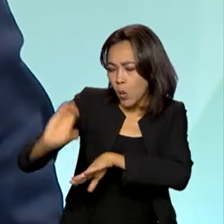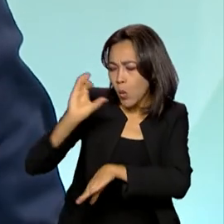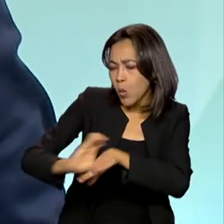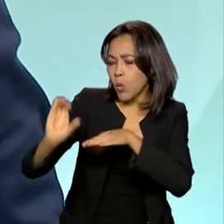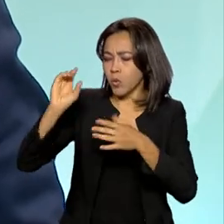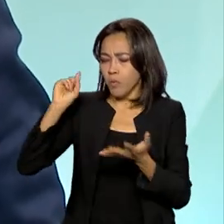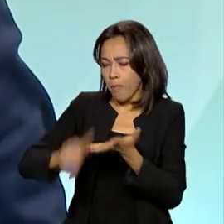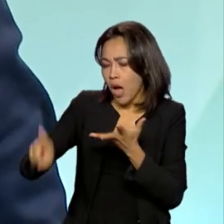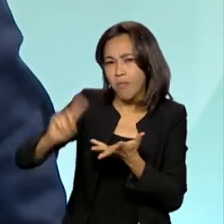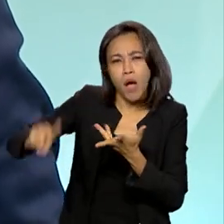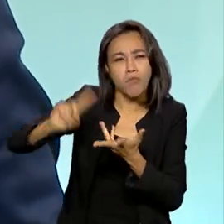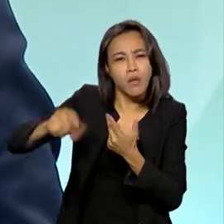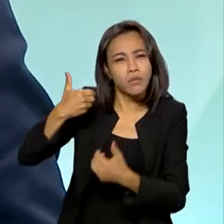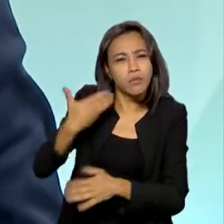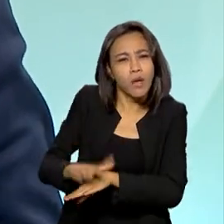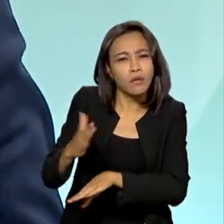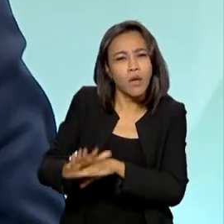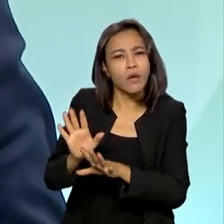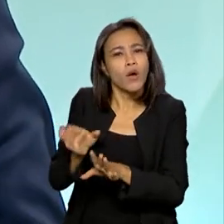as pessoas criem,